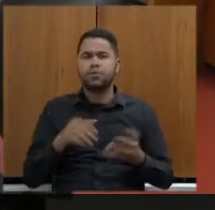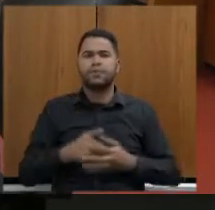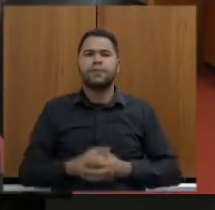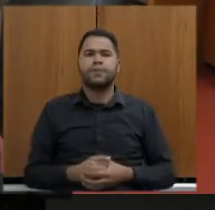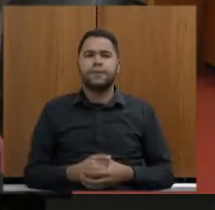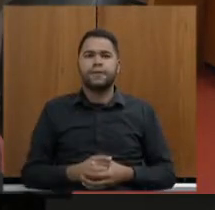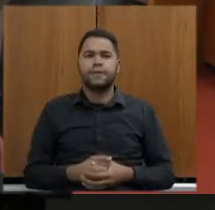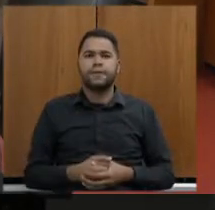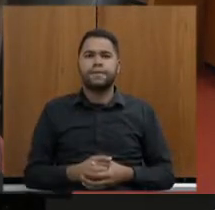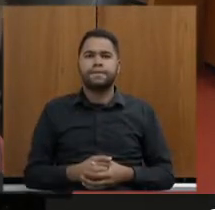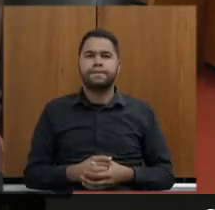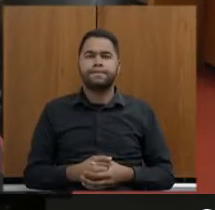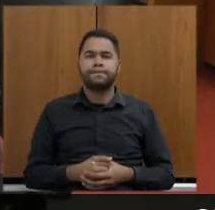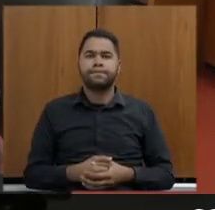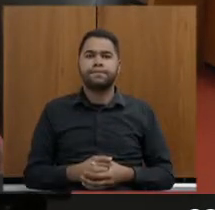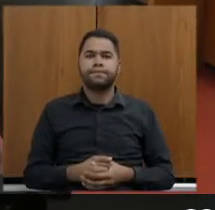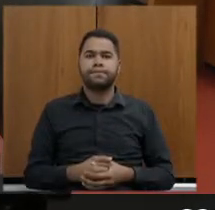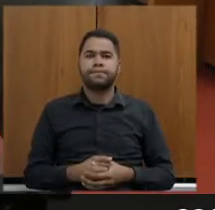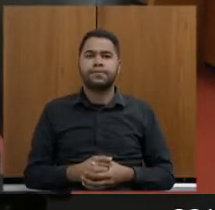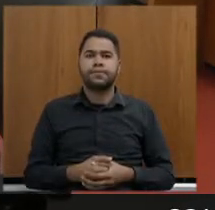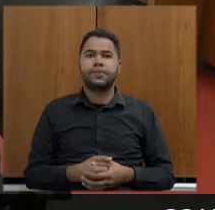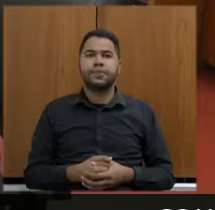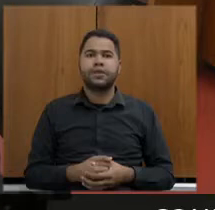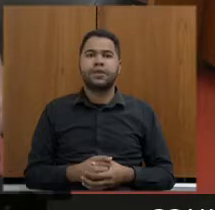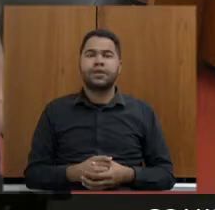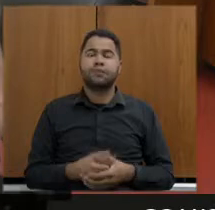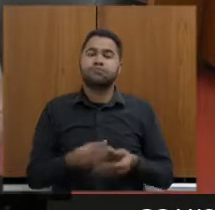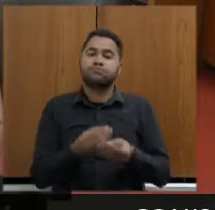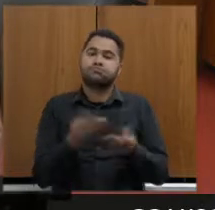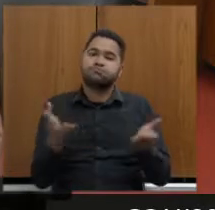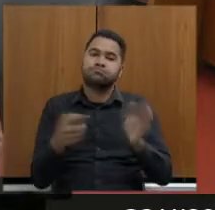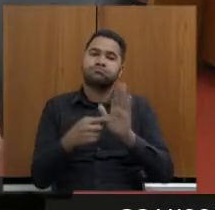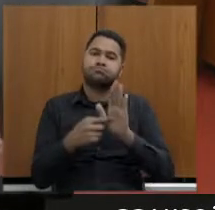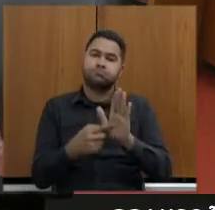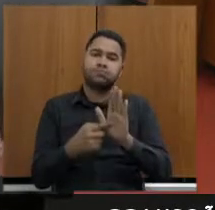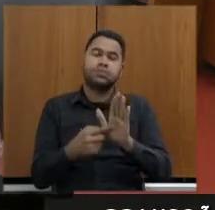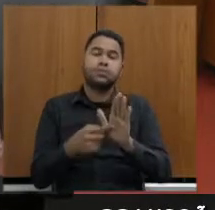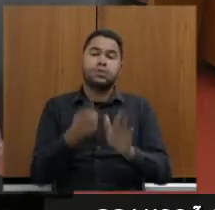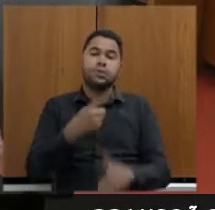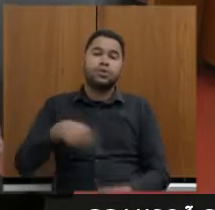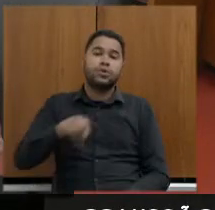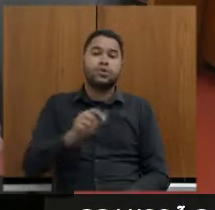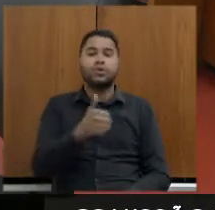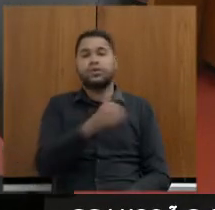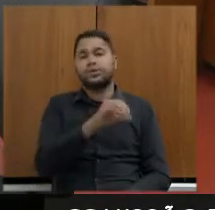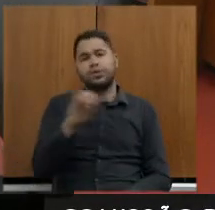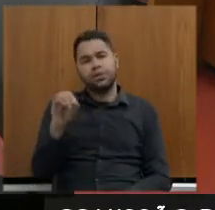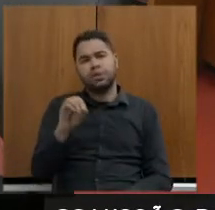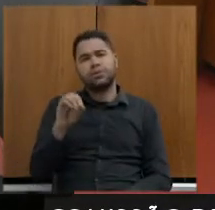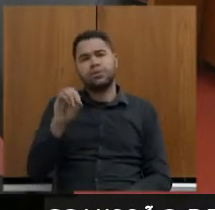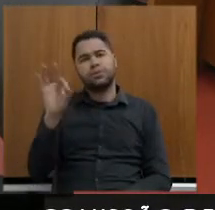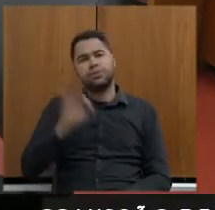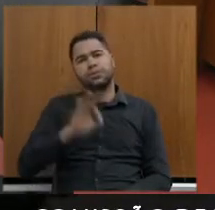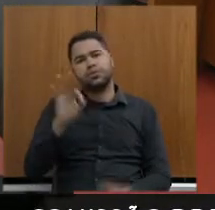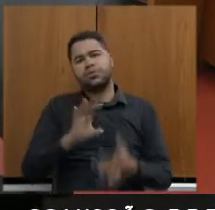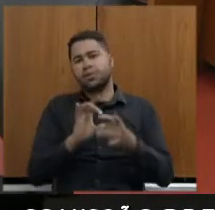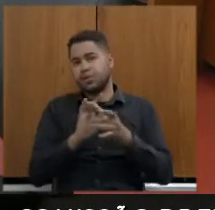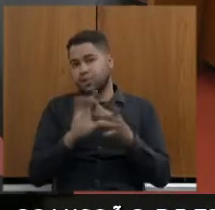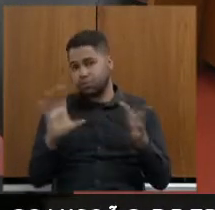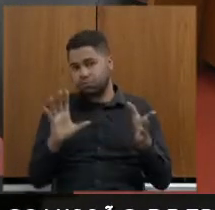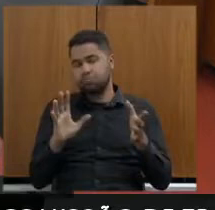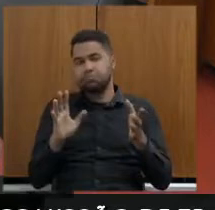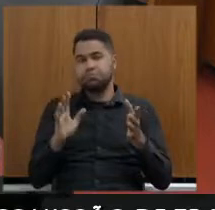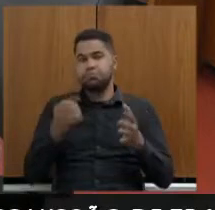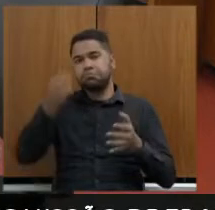Acabou, não é? Então, essa é a nossa prestação de contas aqui, deputada, a gente fica 100% à disposição dessa casa para